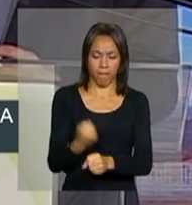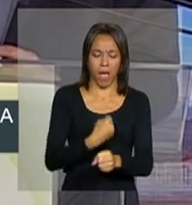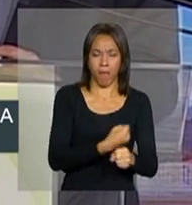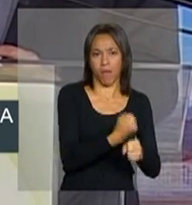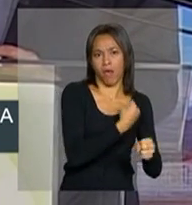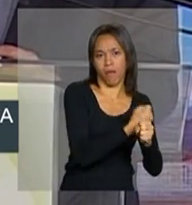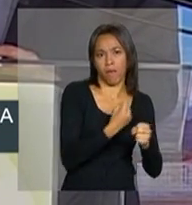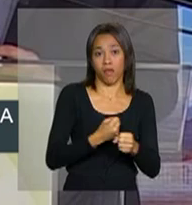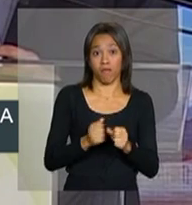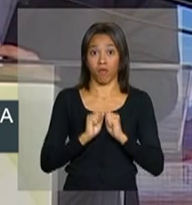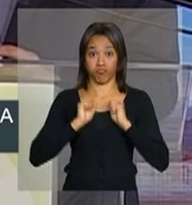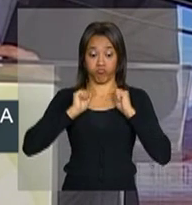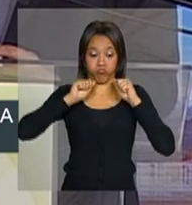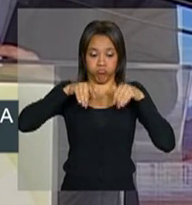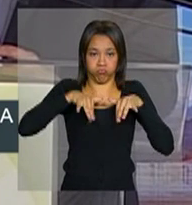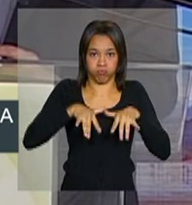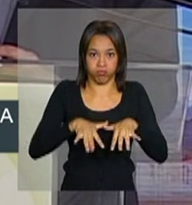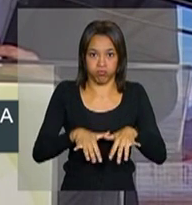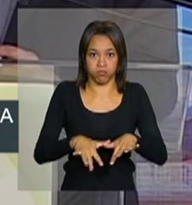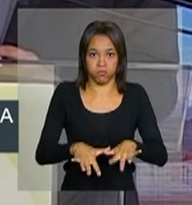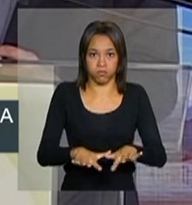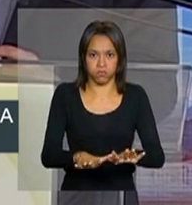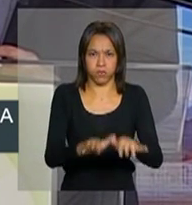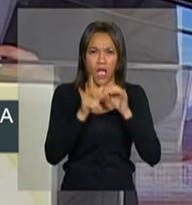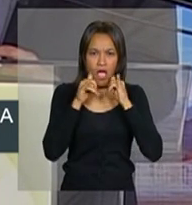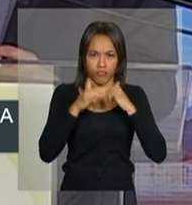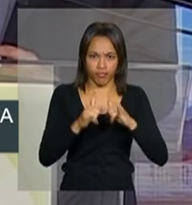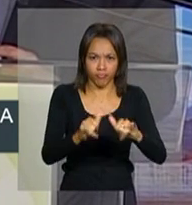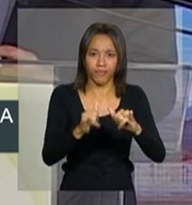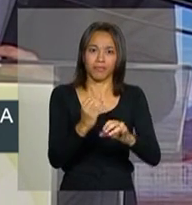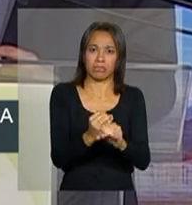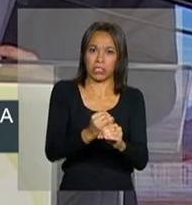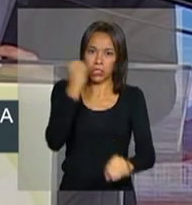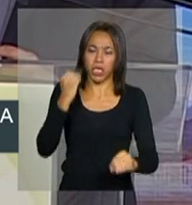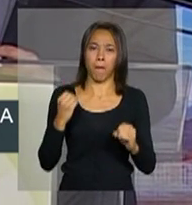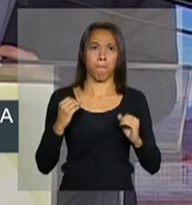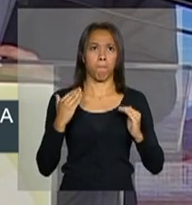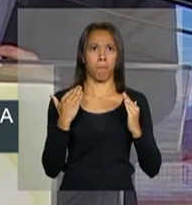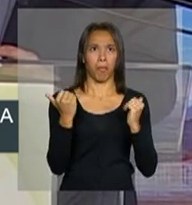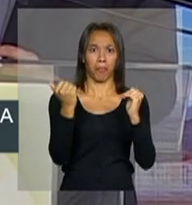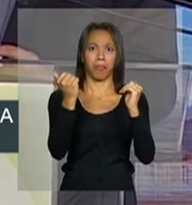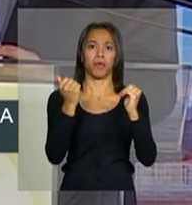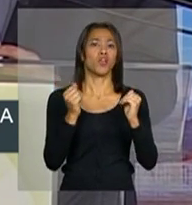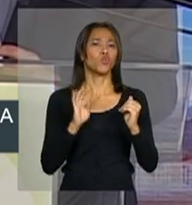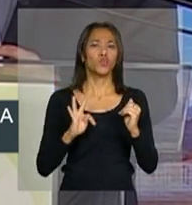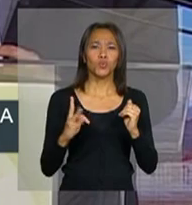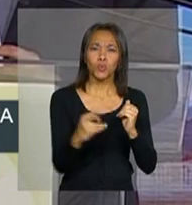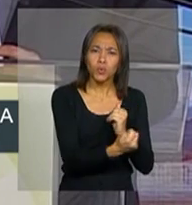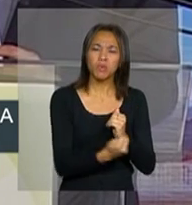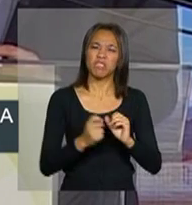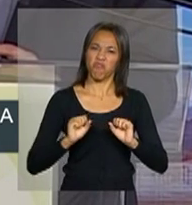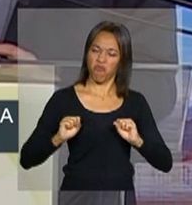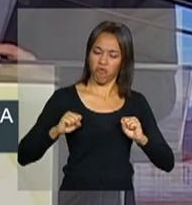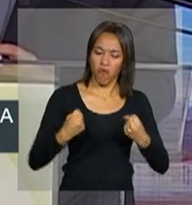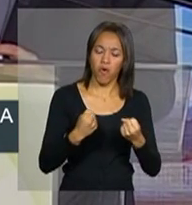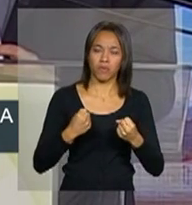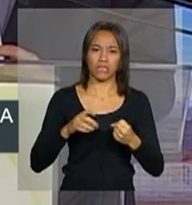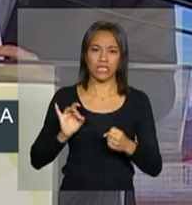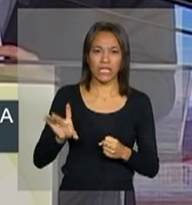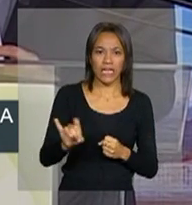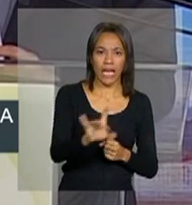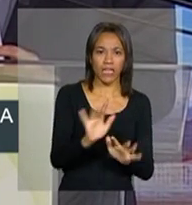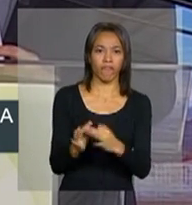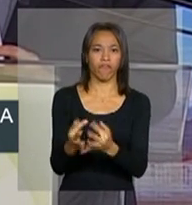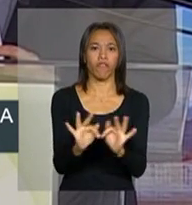utilizados para esse monumento da engenharia moderna. Tudo isso não supera a força e o empenho das